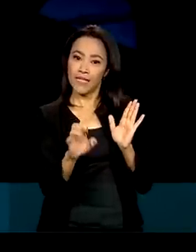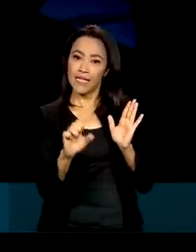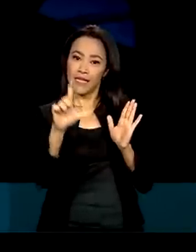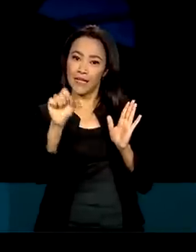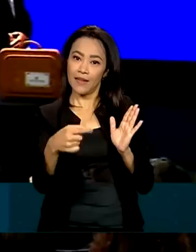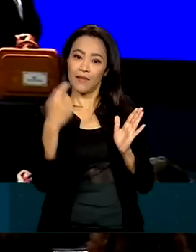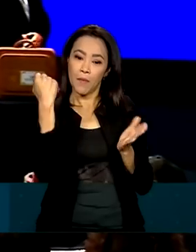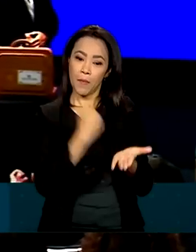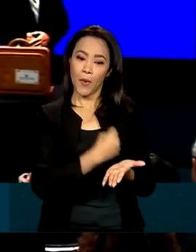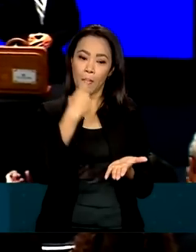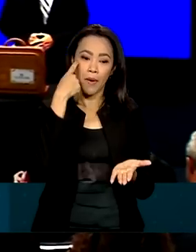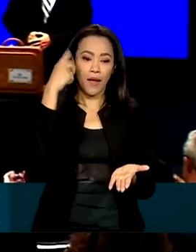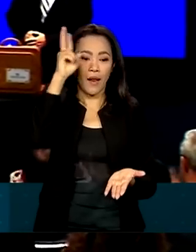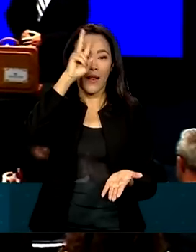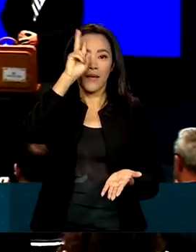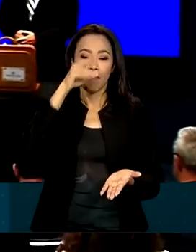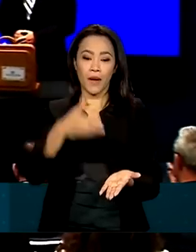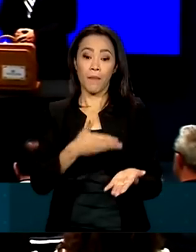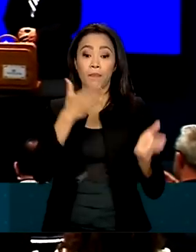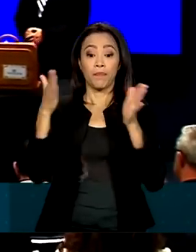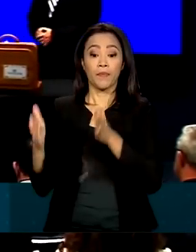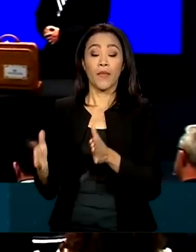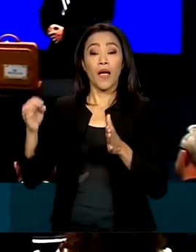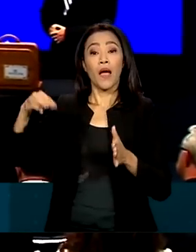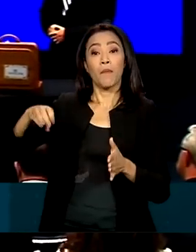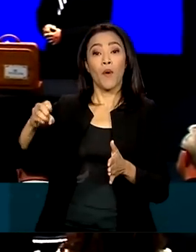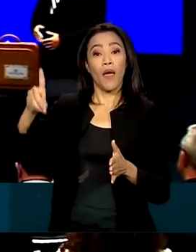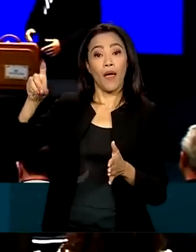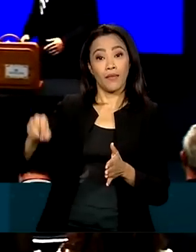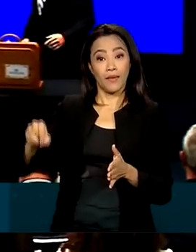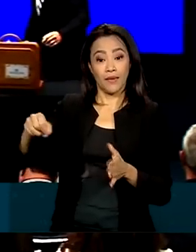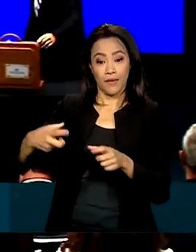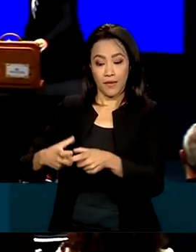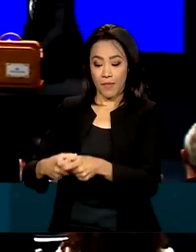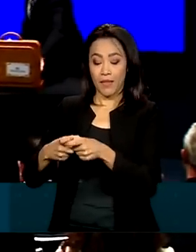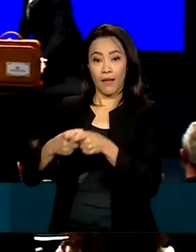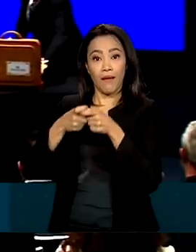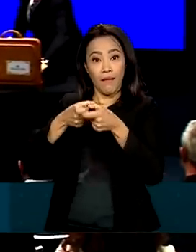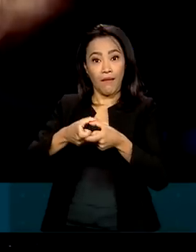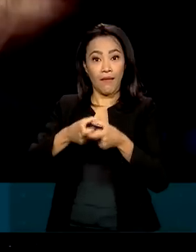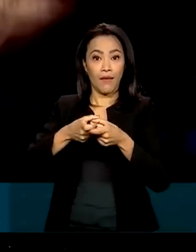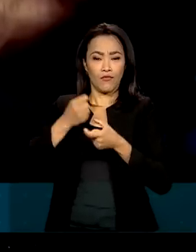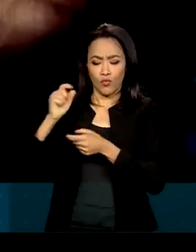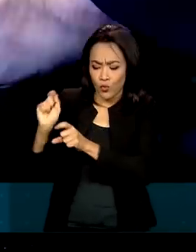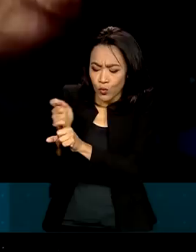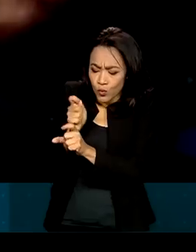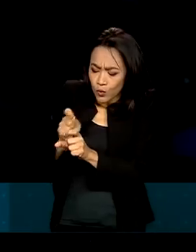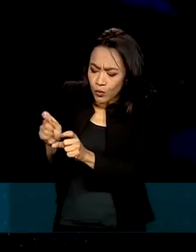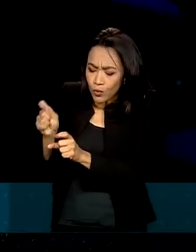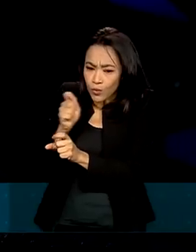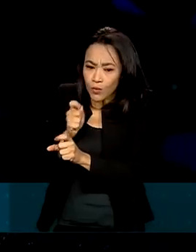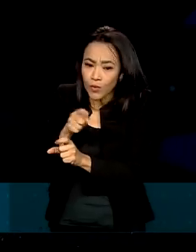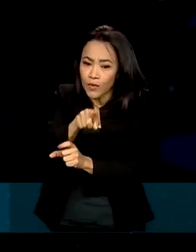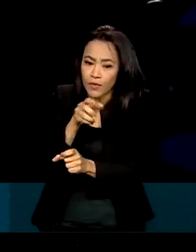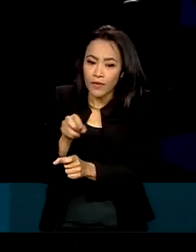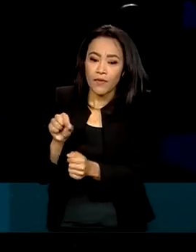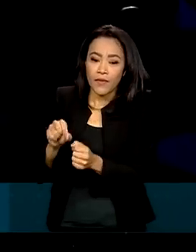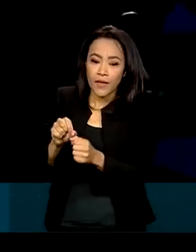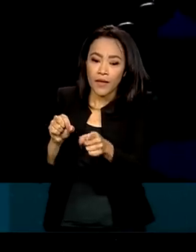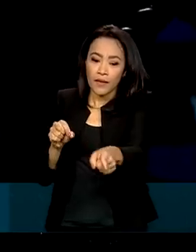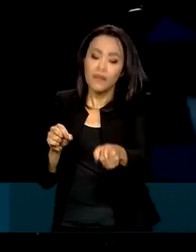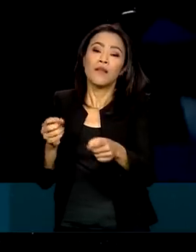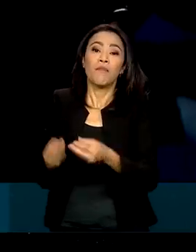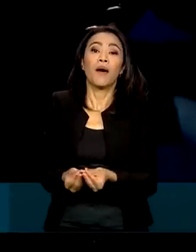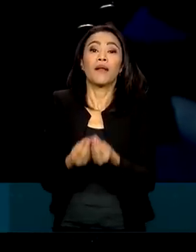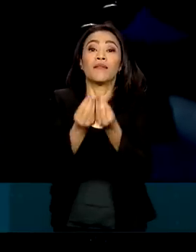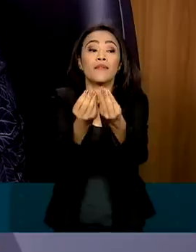a data. Já a Casa da Moeda do Brasil cunhou a medalha que foi entregue a personalidades que contribuíram para o avanço